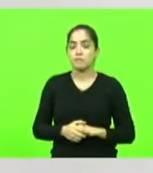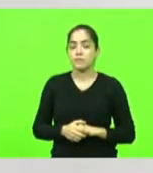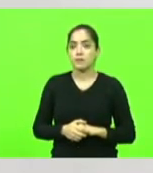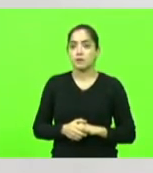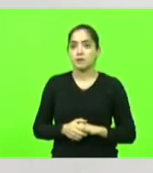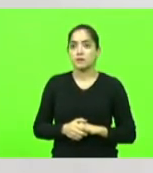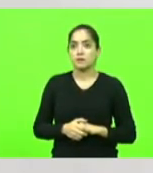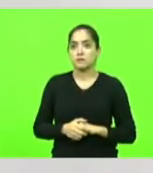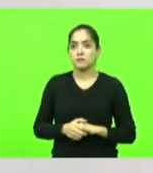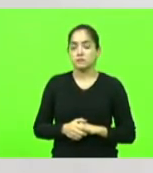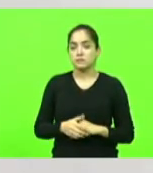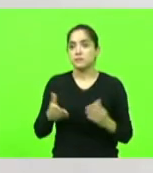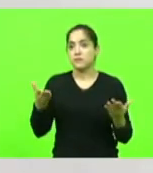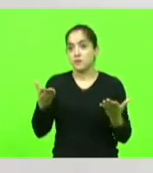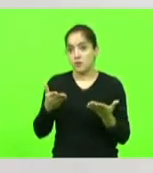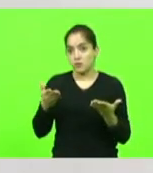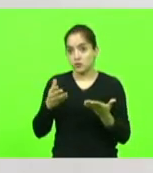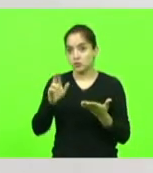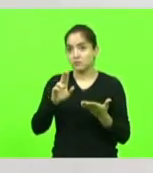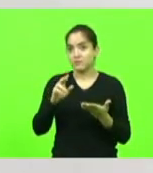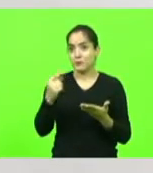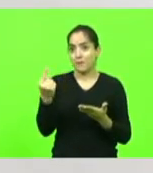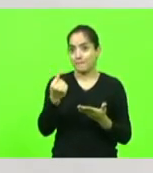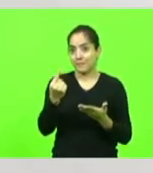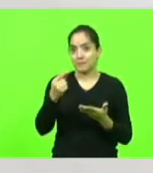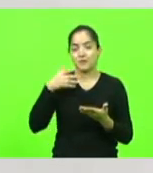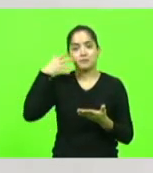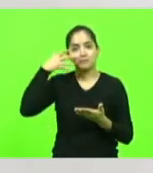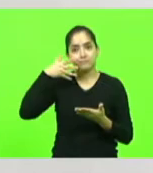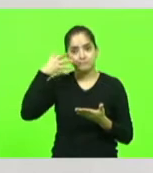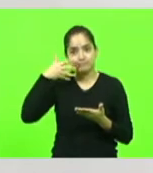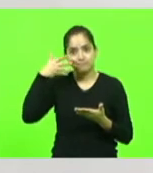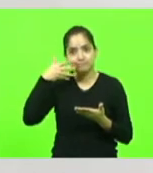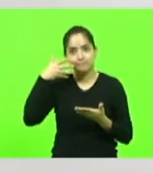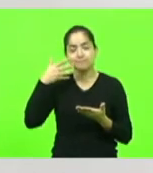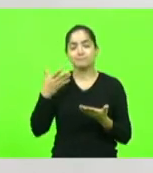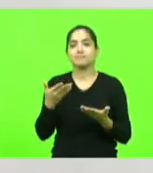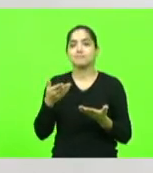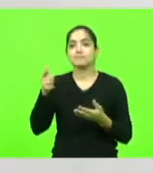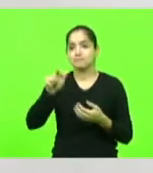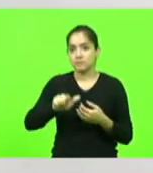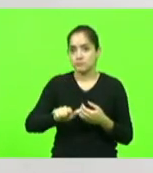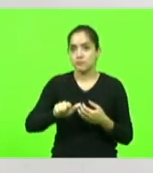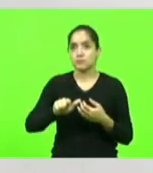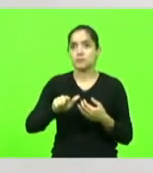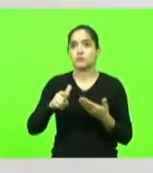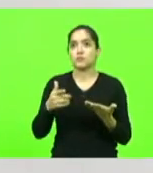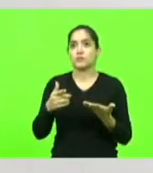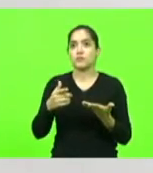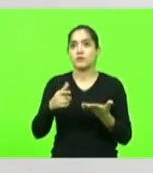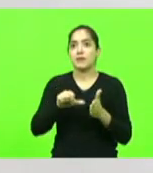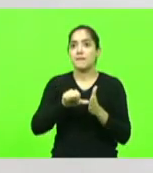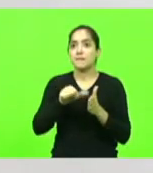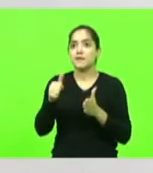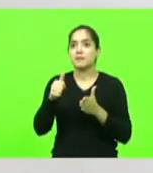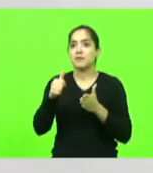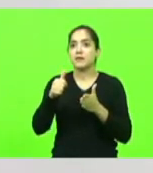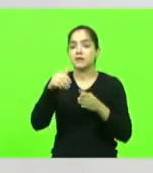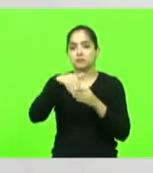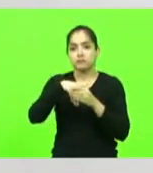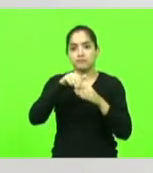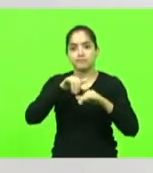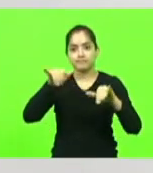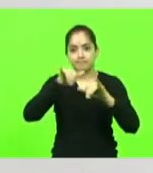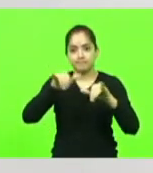Hoje, em meu primeiro discurso como deputado, repito o dito na minha primeira campanha eleitoral em